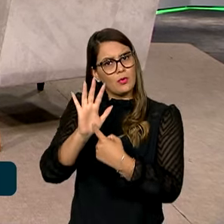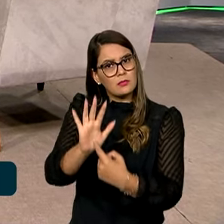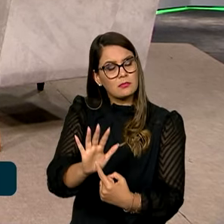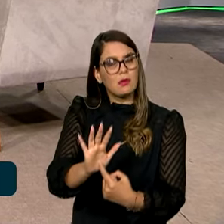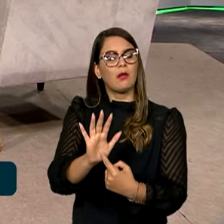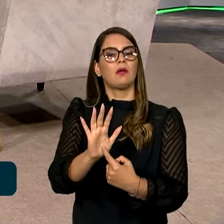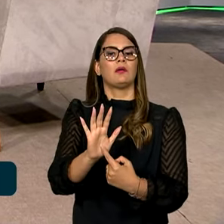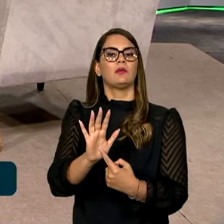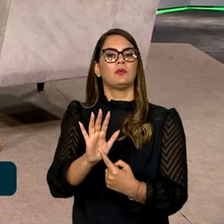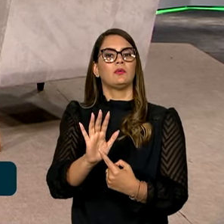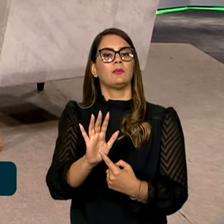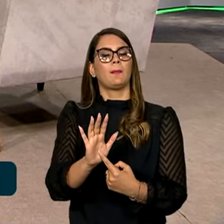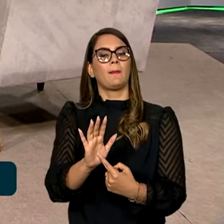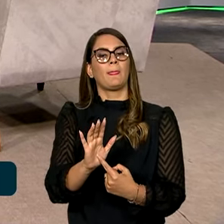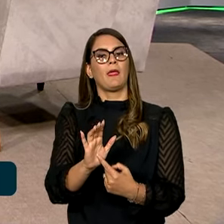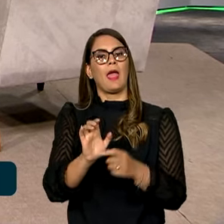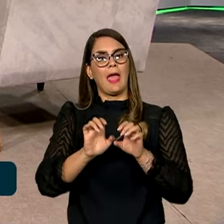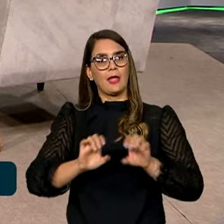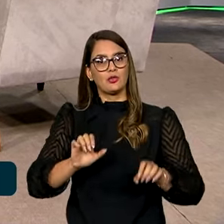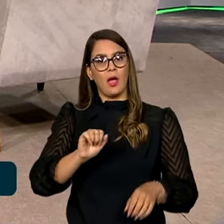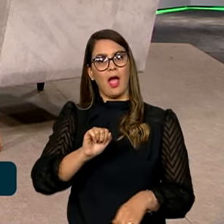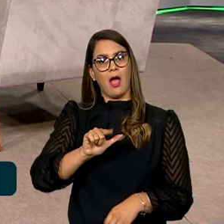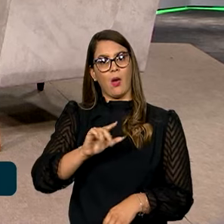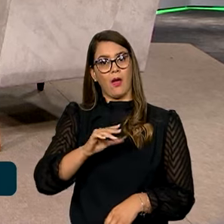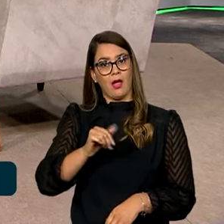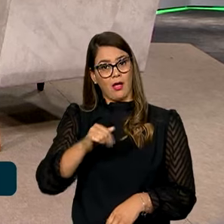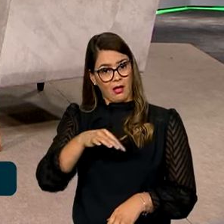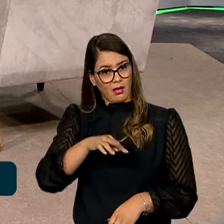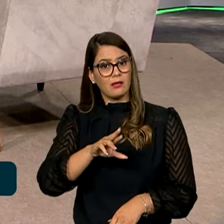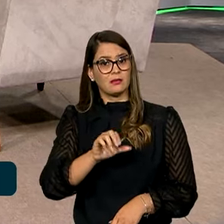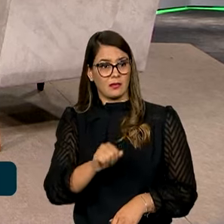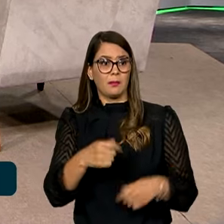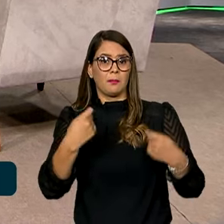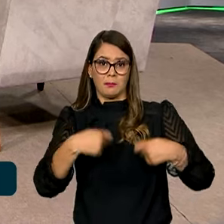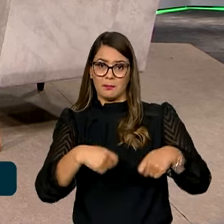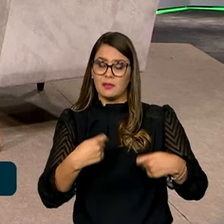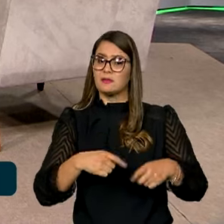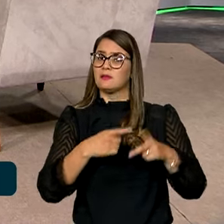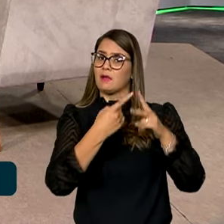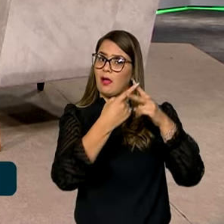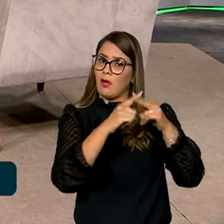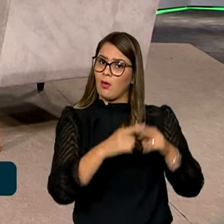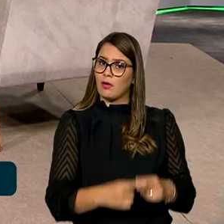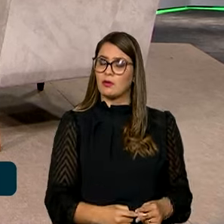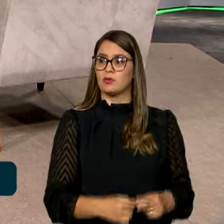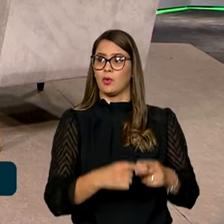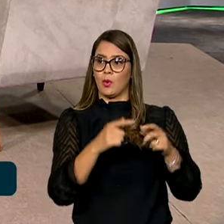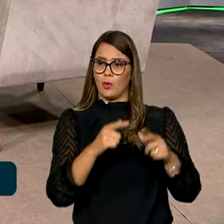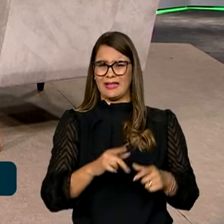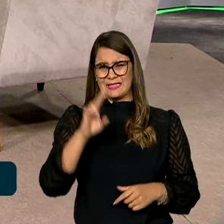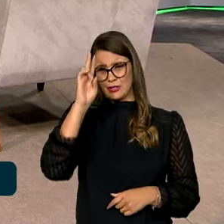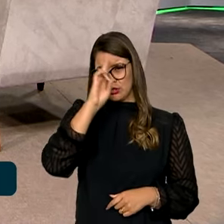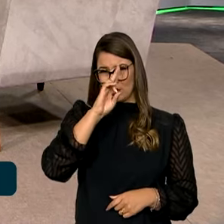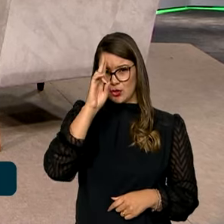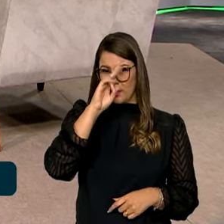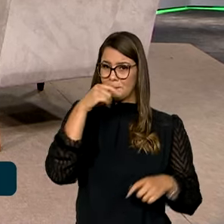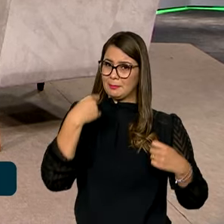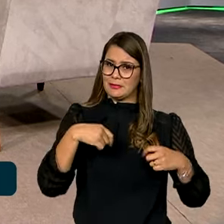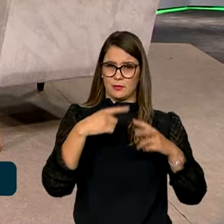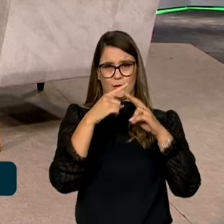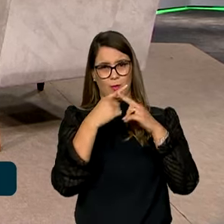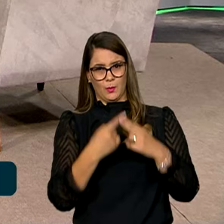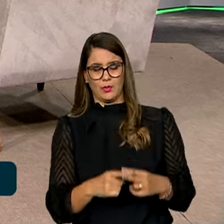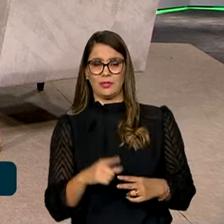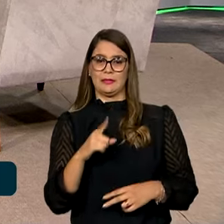território étnico de Alcântara que reconhece a necessidade da correção ali, de uma distorção histórica que tem,